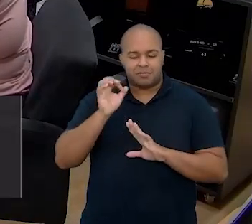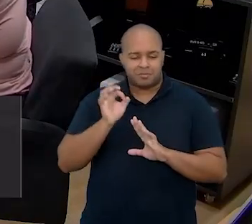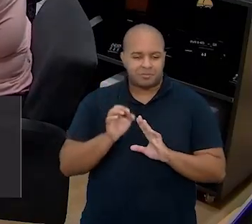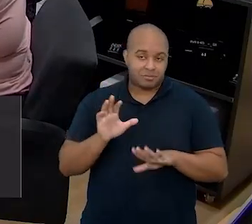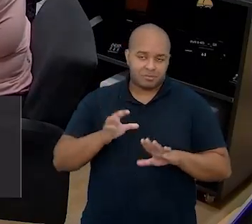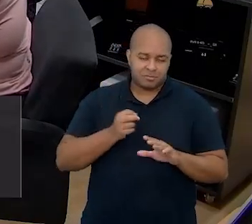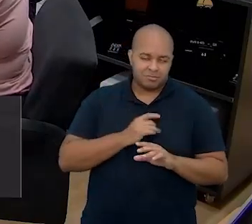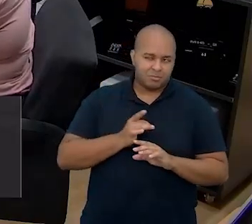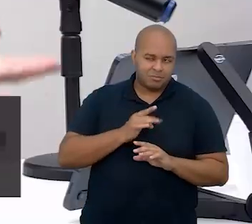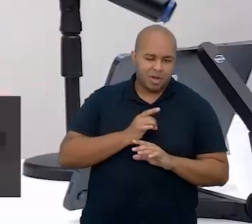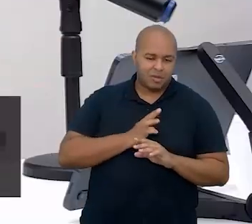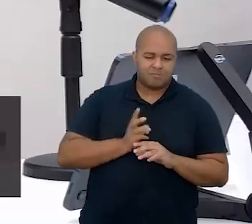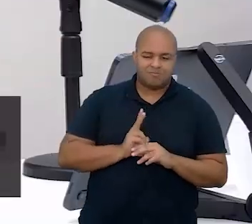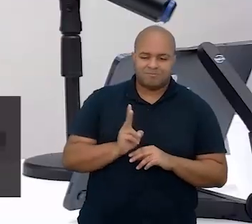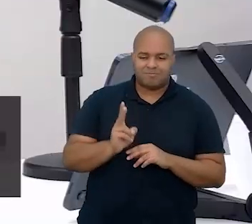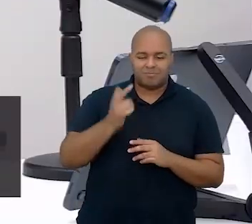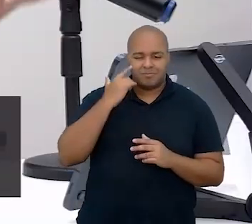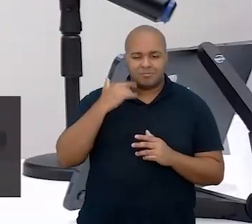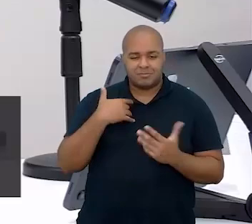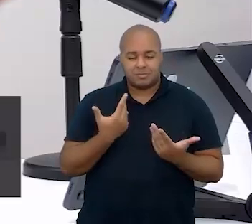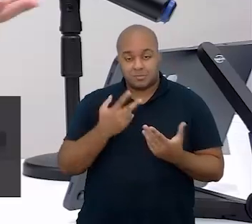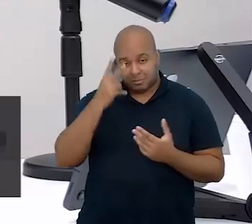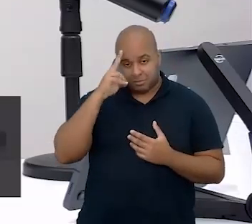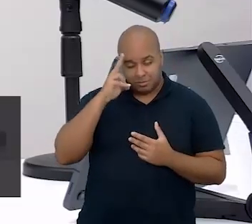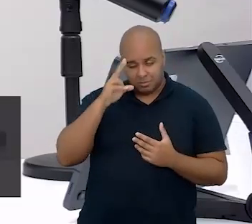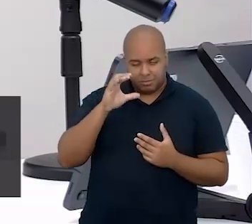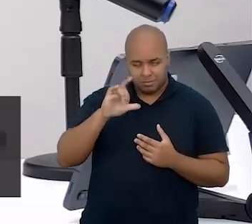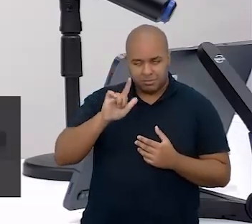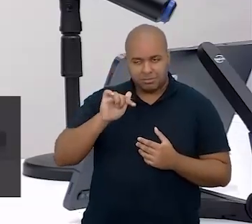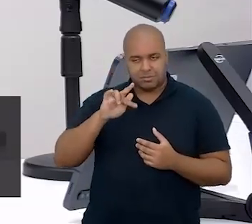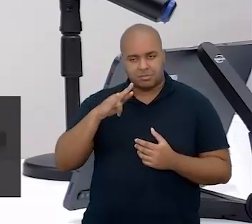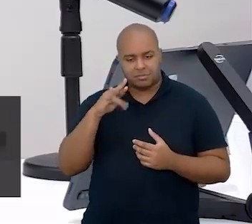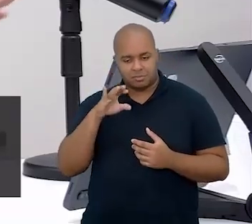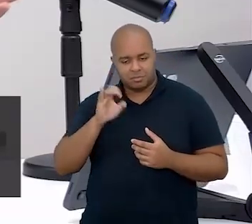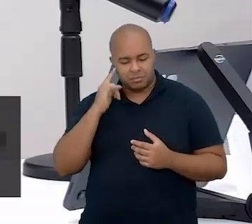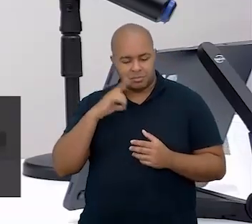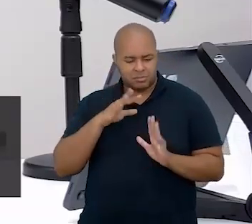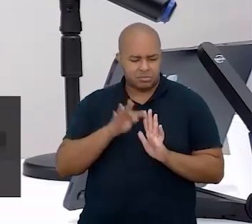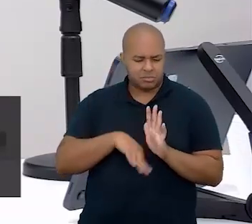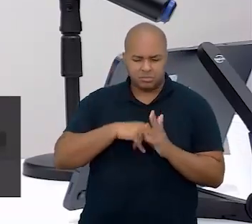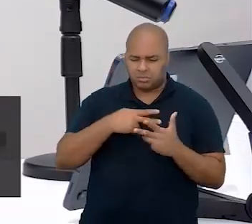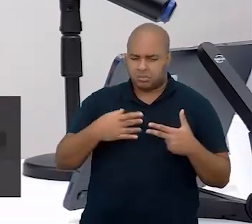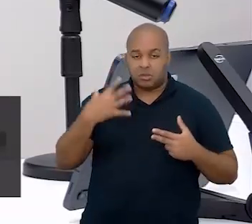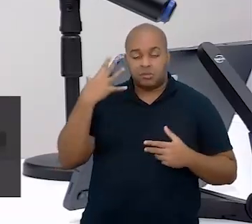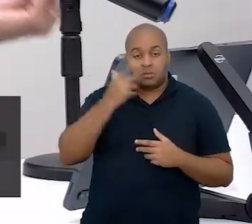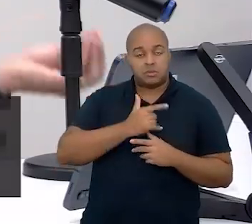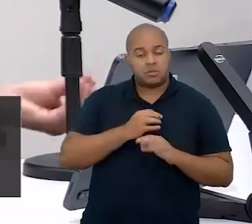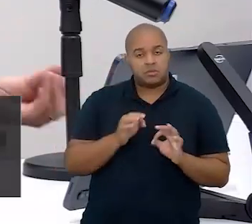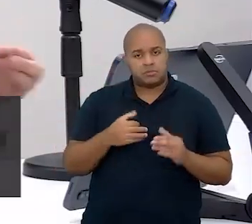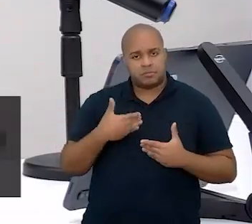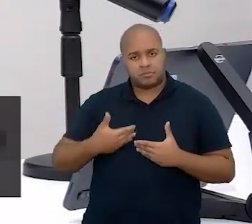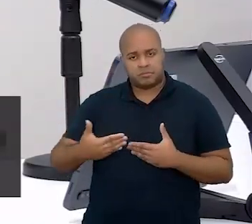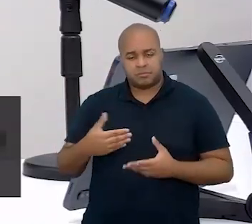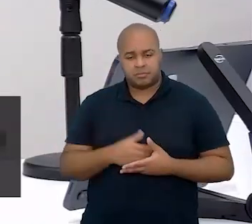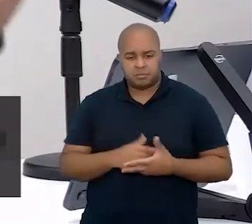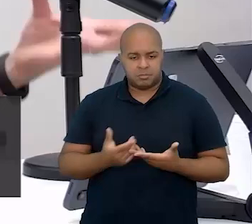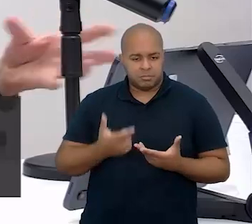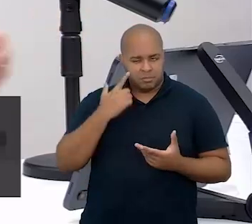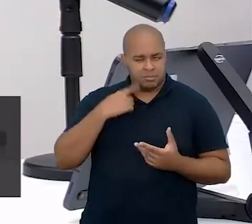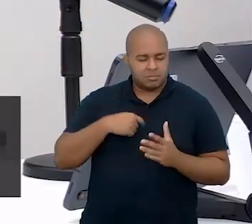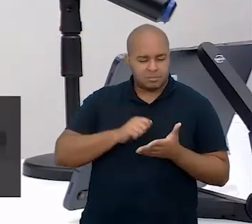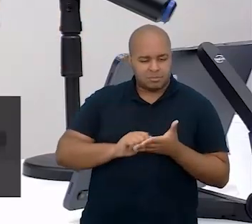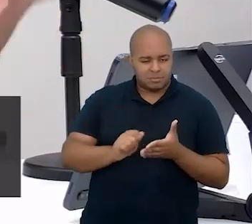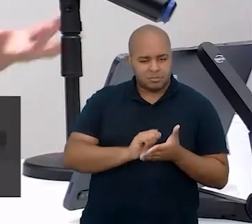medo da eternidade? E lembrando Clarice, que tem textos maravilhosos do cotidiano e quando ela